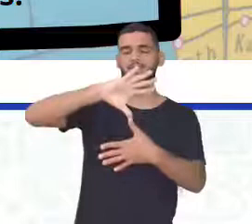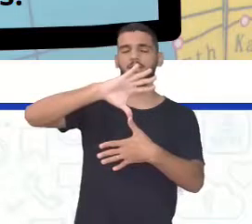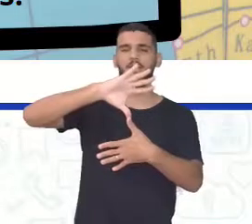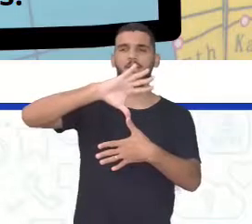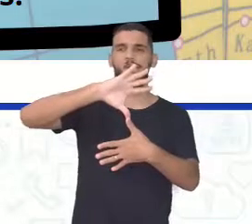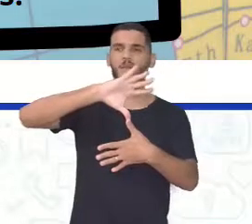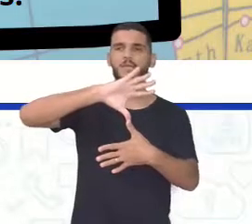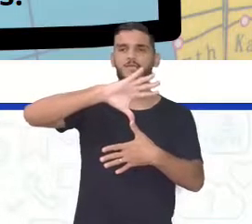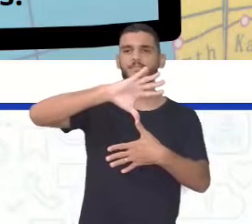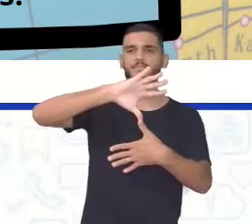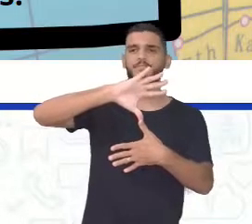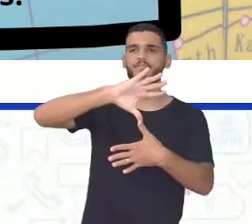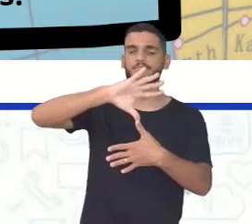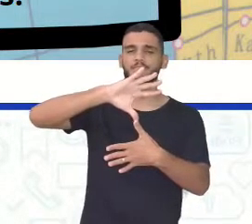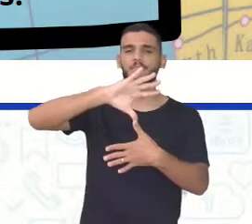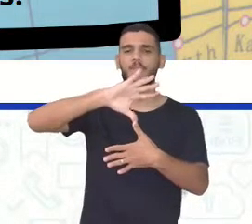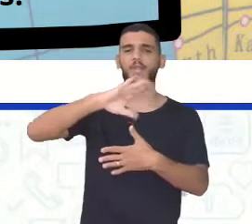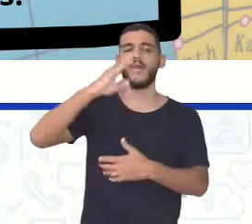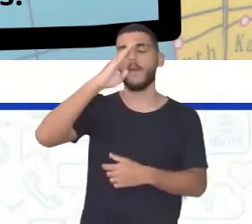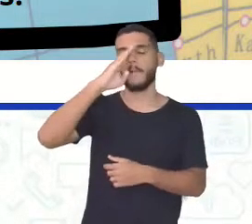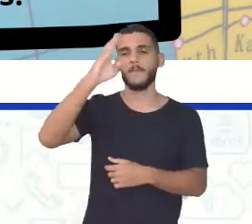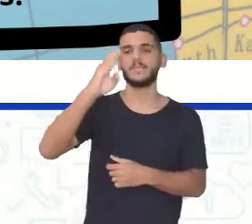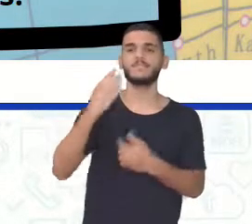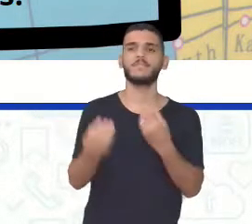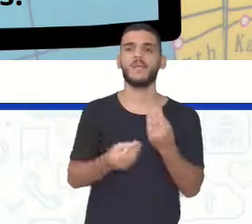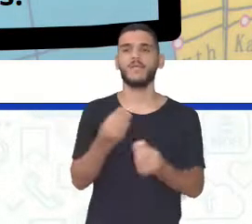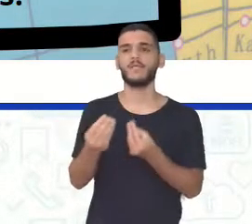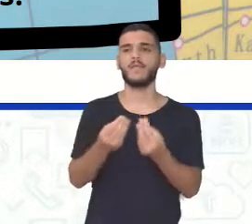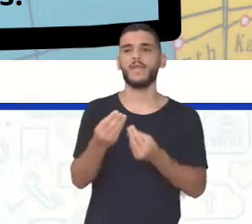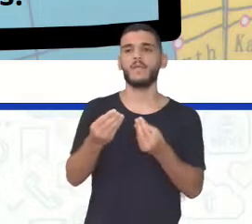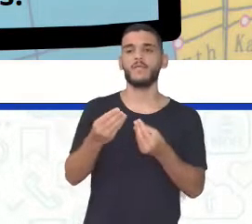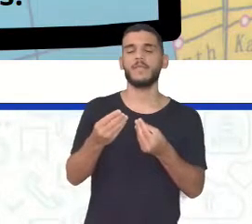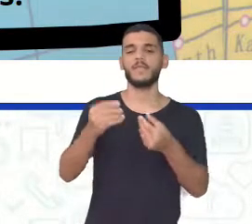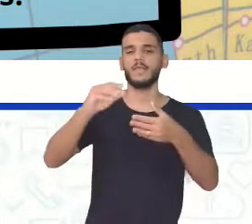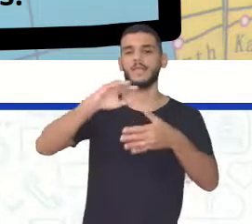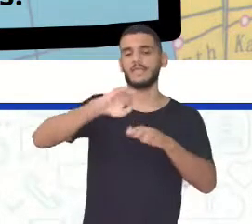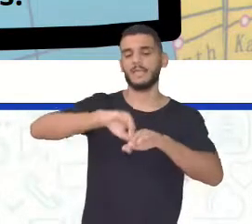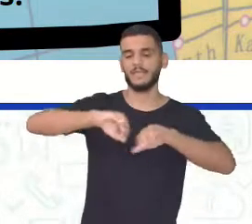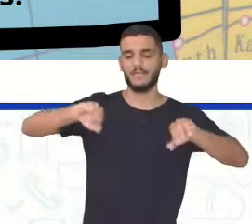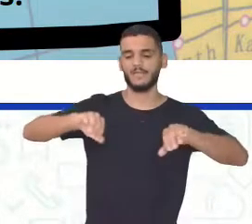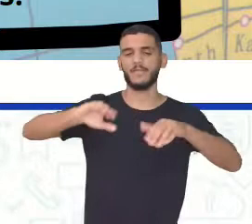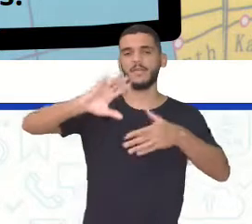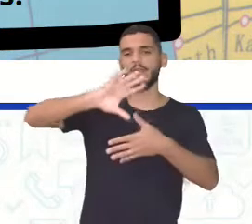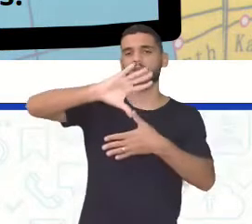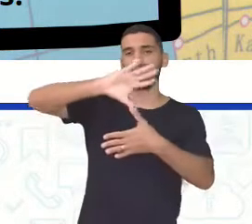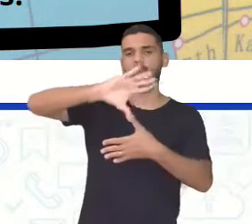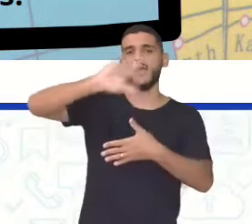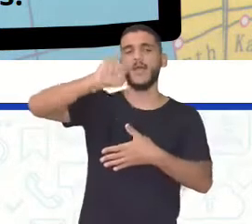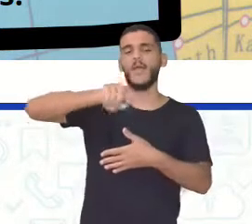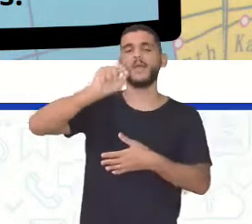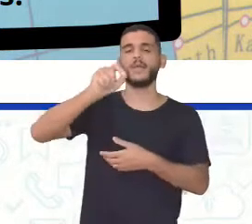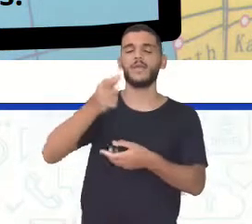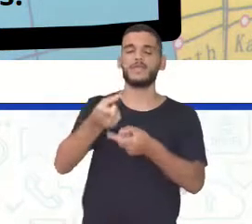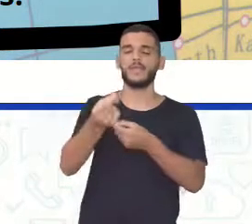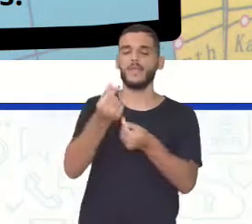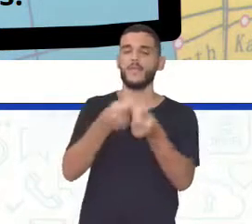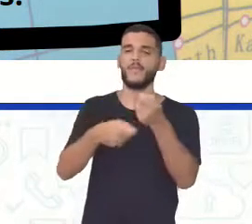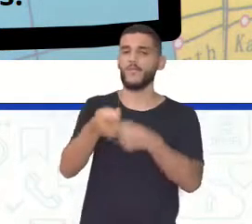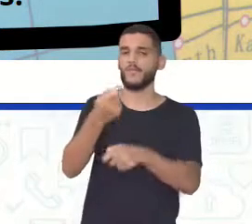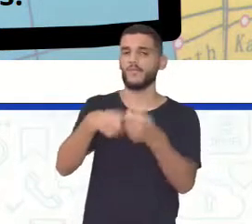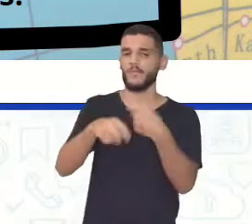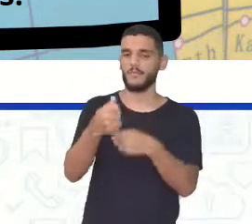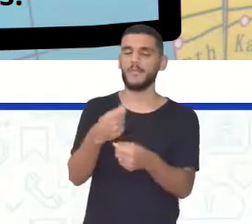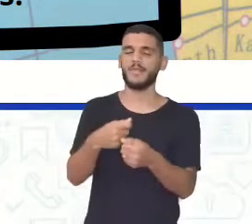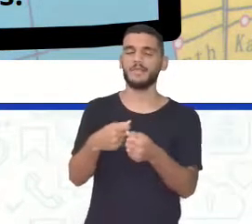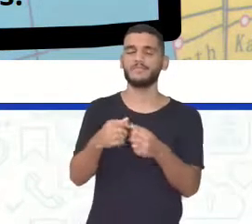É ó Então a principal O principal fator Que divide Essas duas Américas É o econômico Beleza? Então enquanto